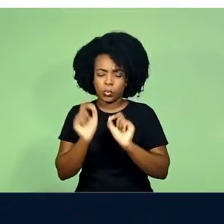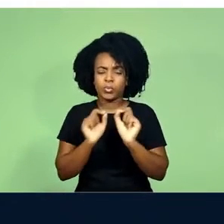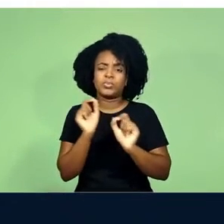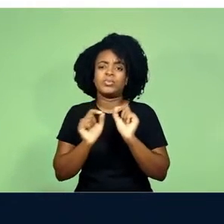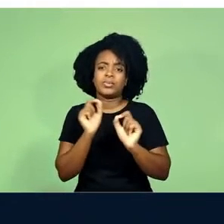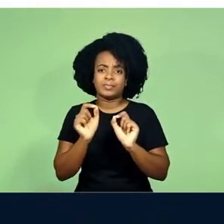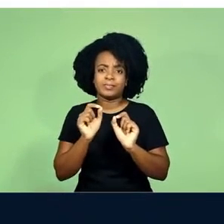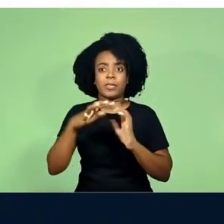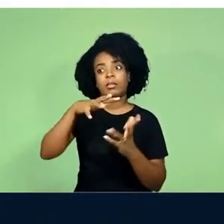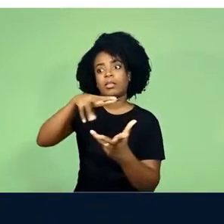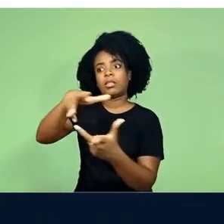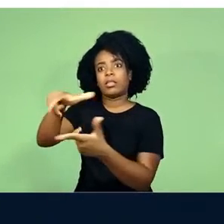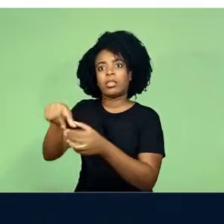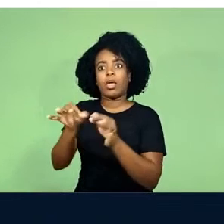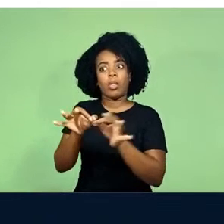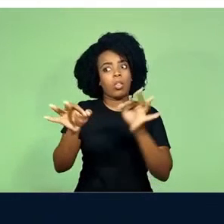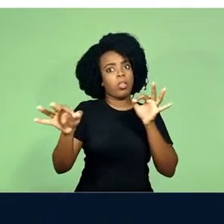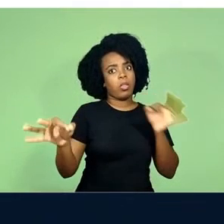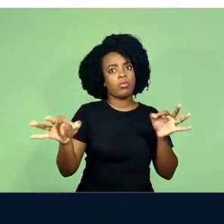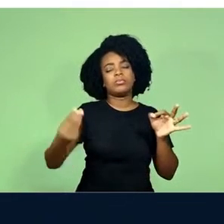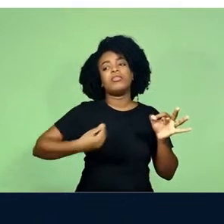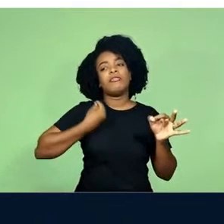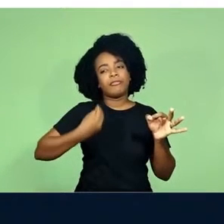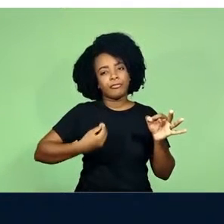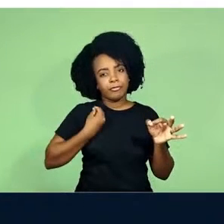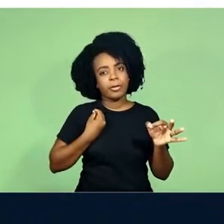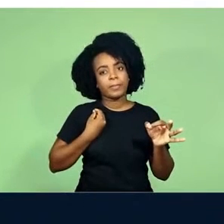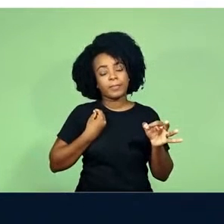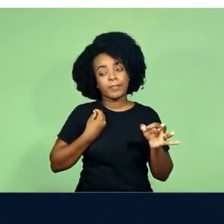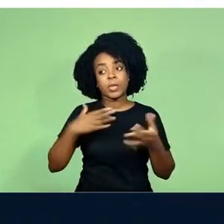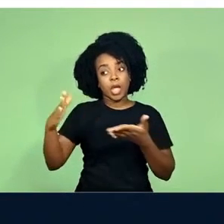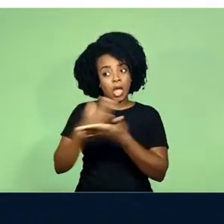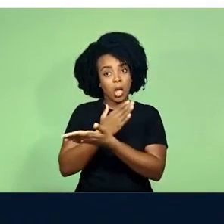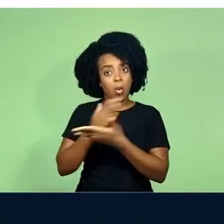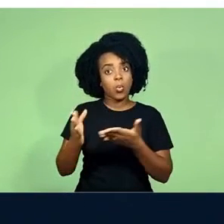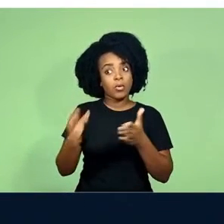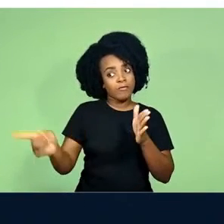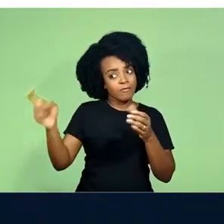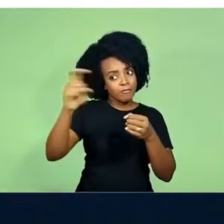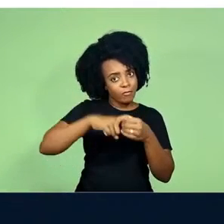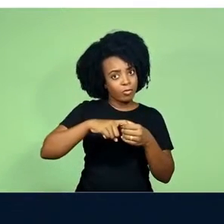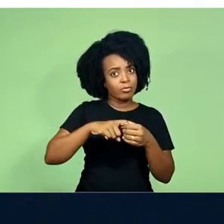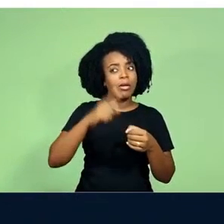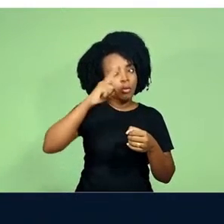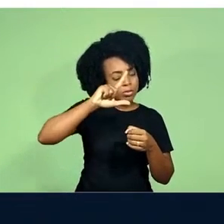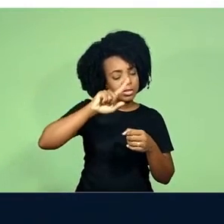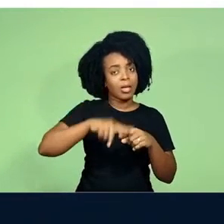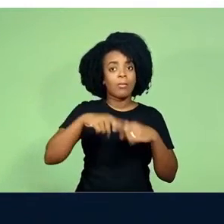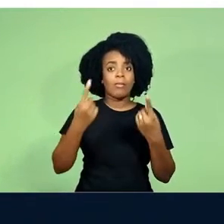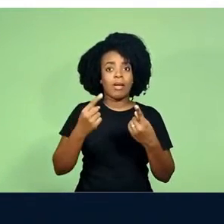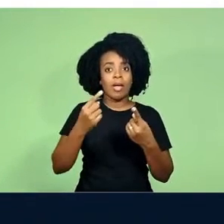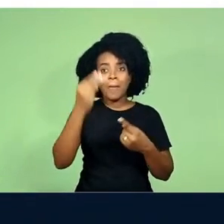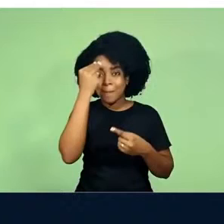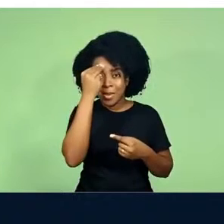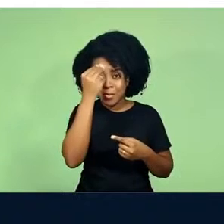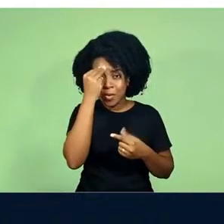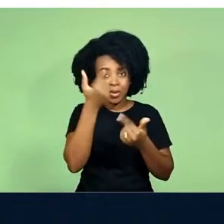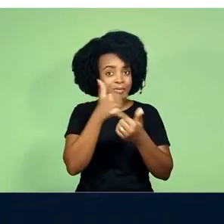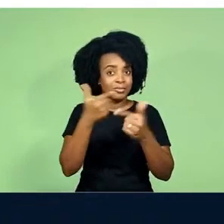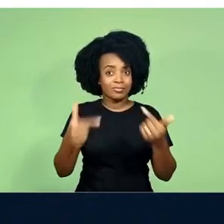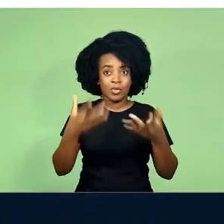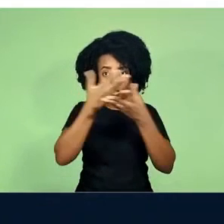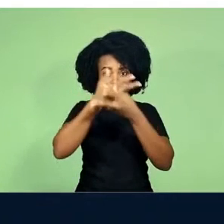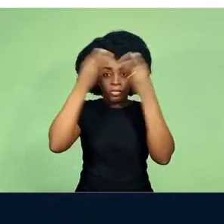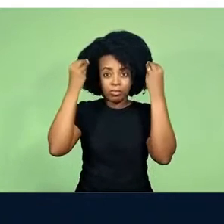longe da terra. E aqueles que aqui vivem não podem ter consciência de que são replicantes. Essa